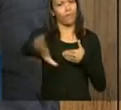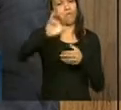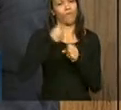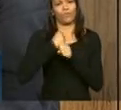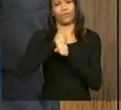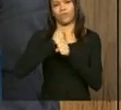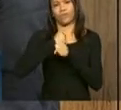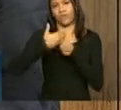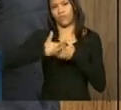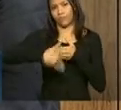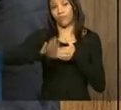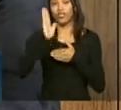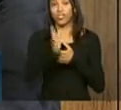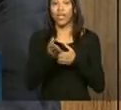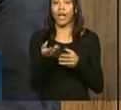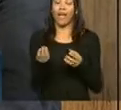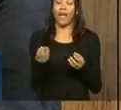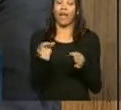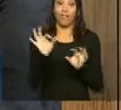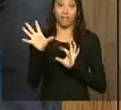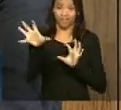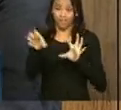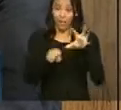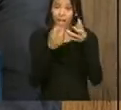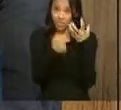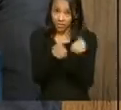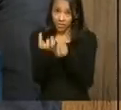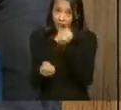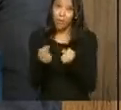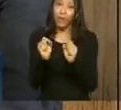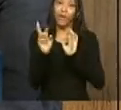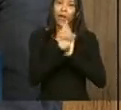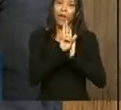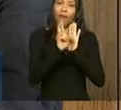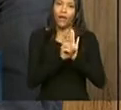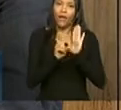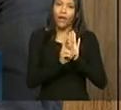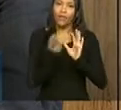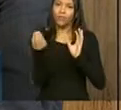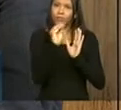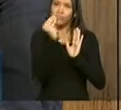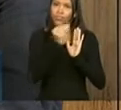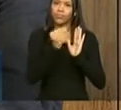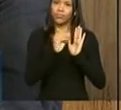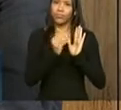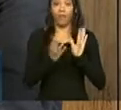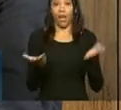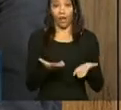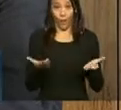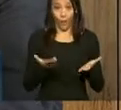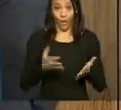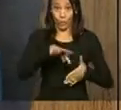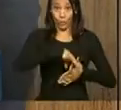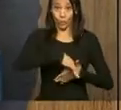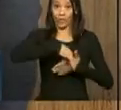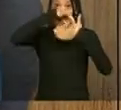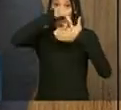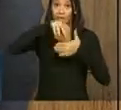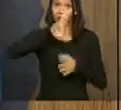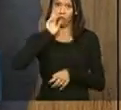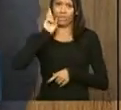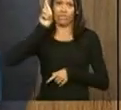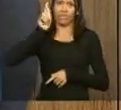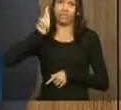anos, vem sendo adotadas uma série de medidas e agora os líderes vão, digamos, dar a sua benção a uma